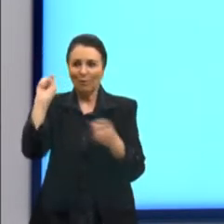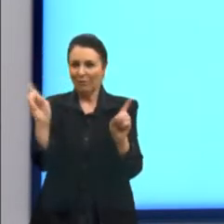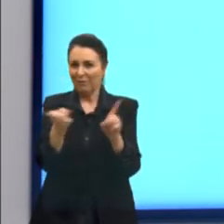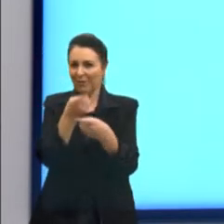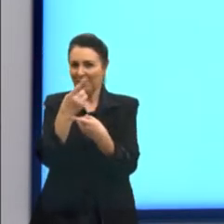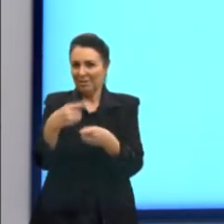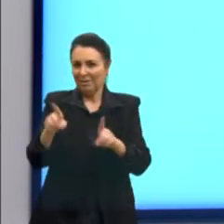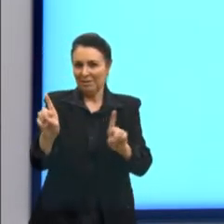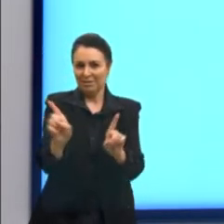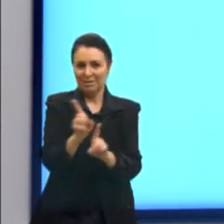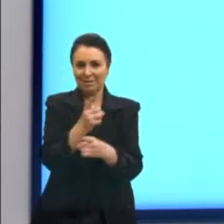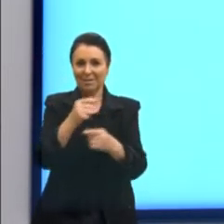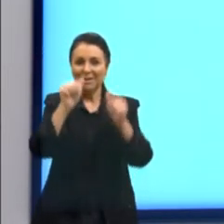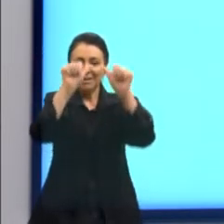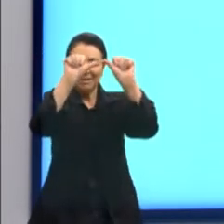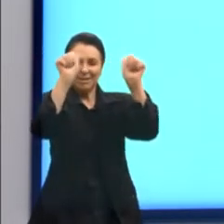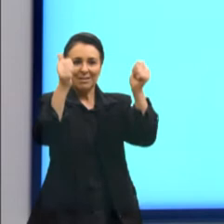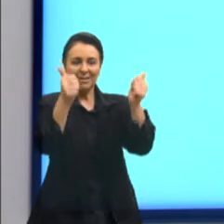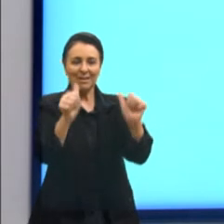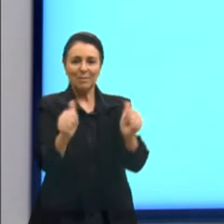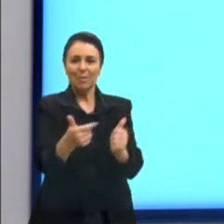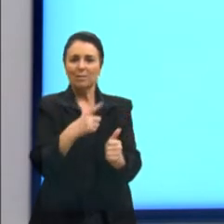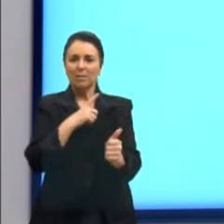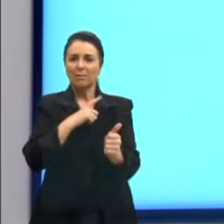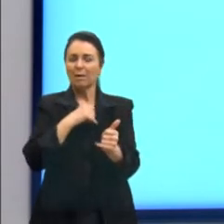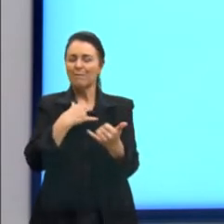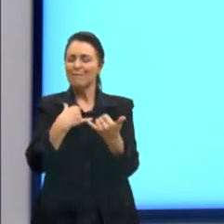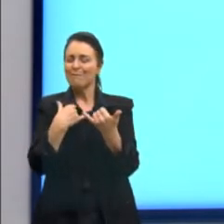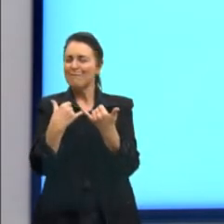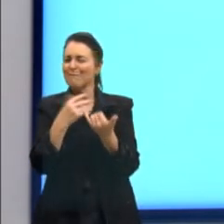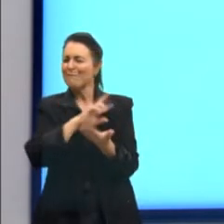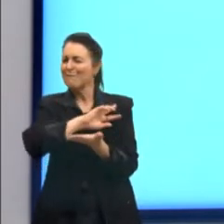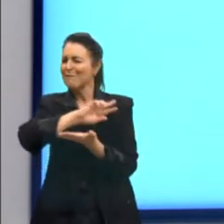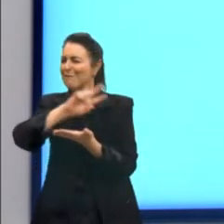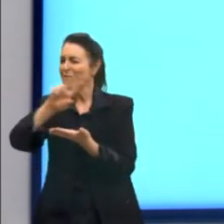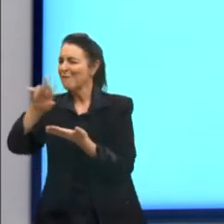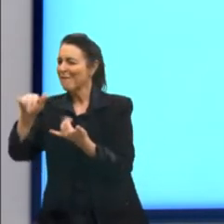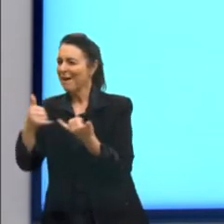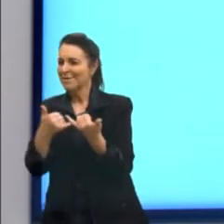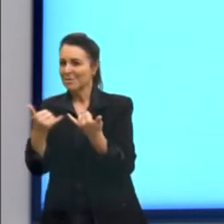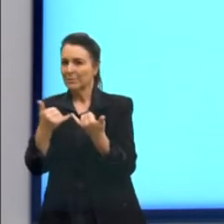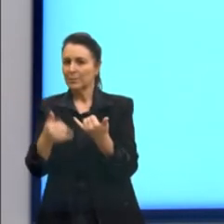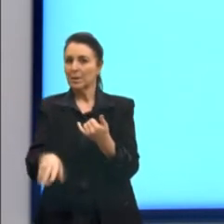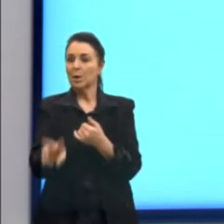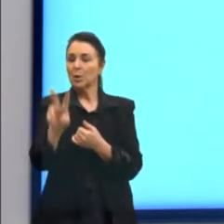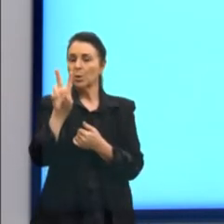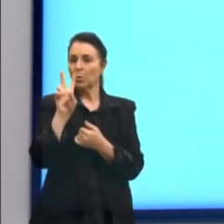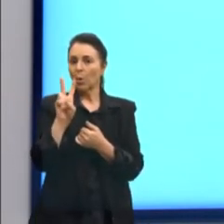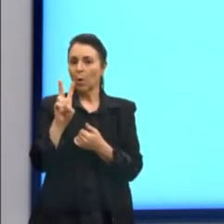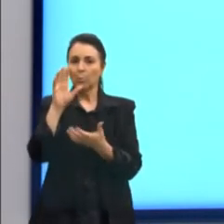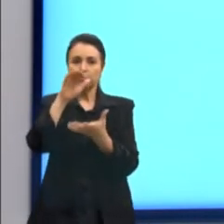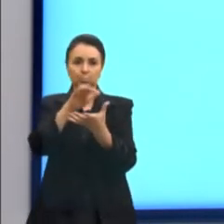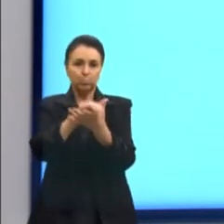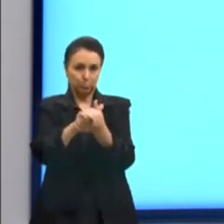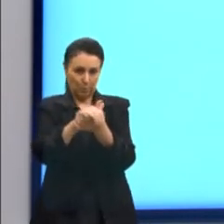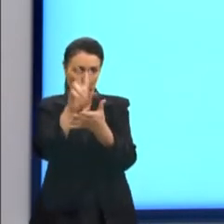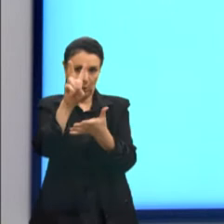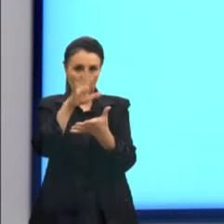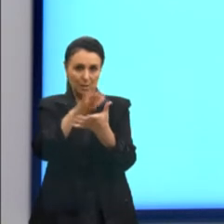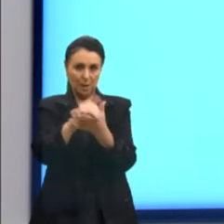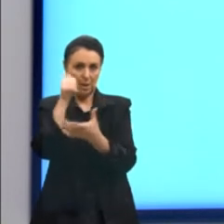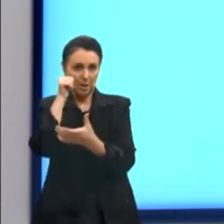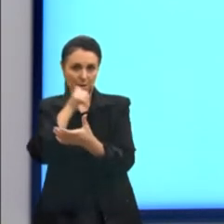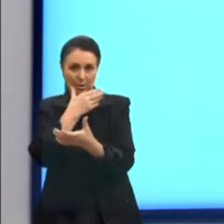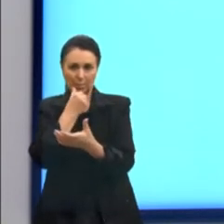Aqui, nessa imagem, a gente tem diversos exemplos. A gente tem aqui dois casais que parecem estar dançando